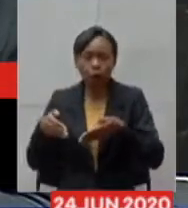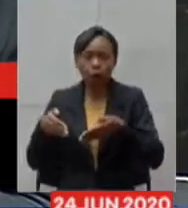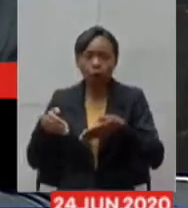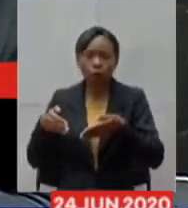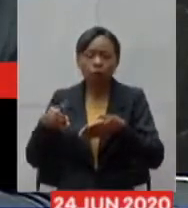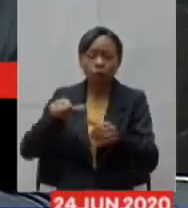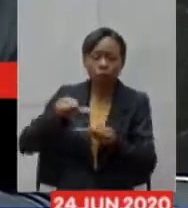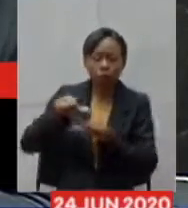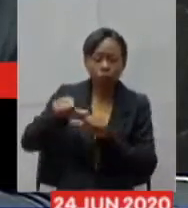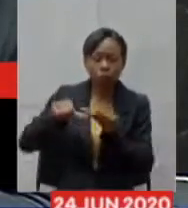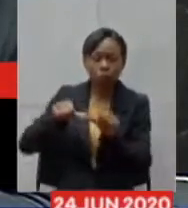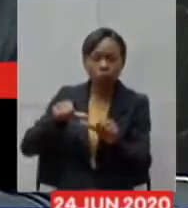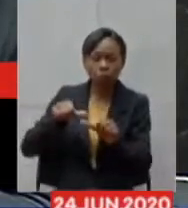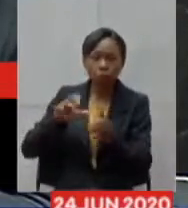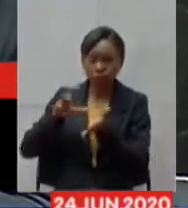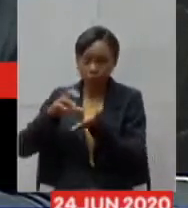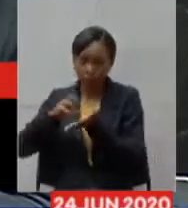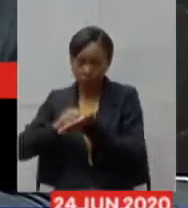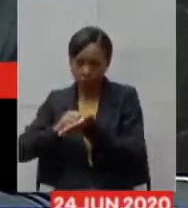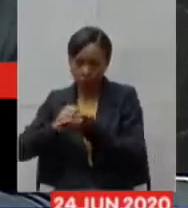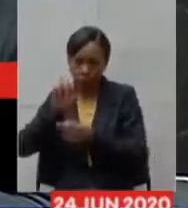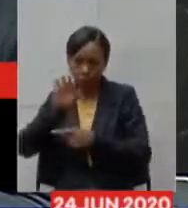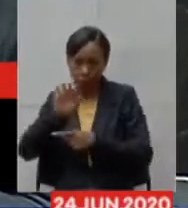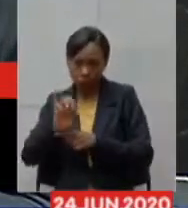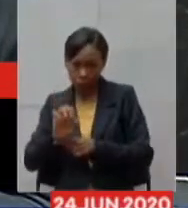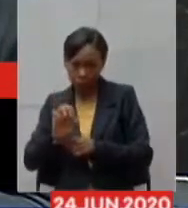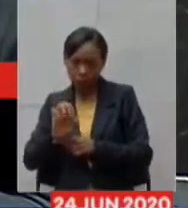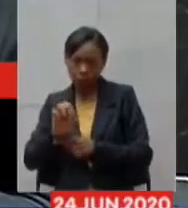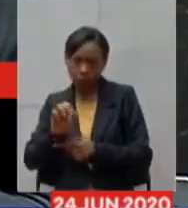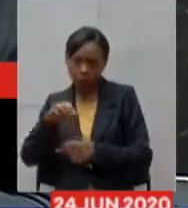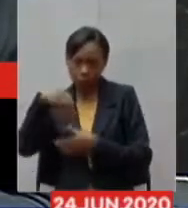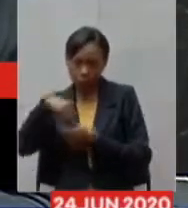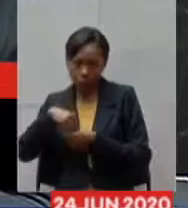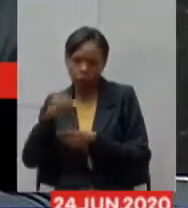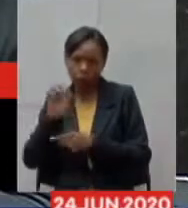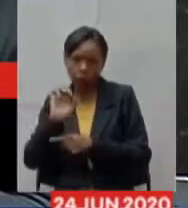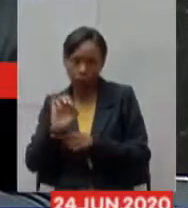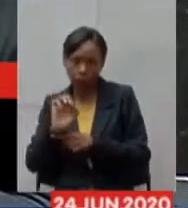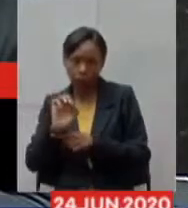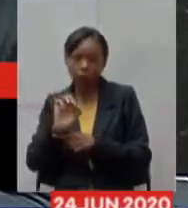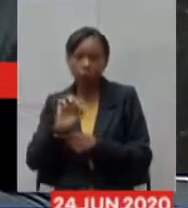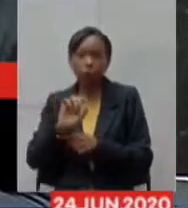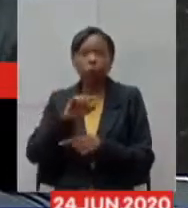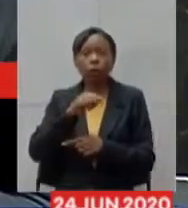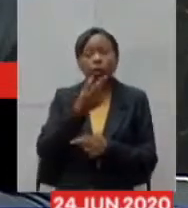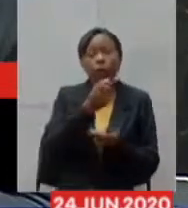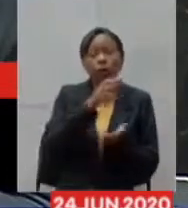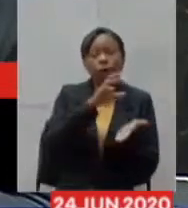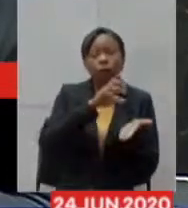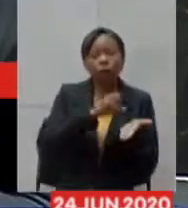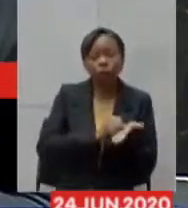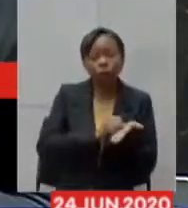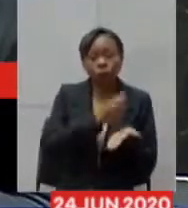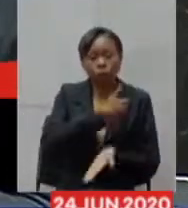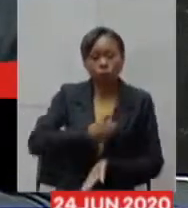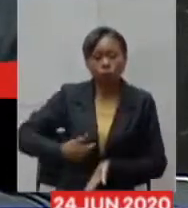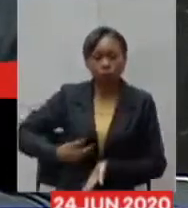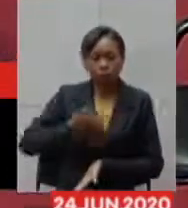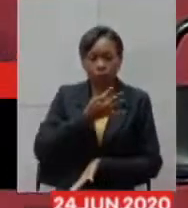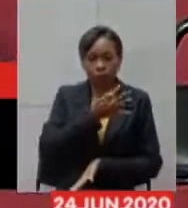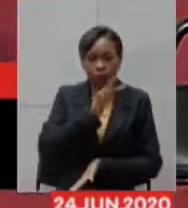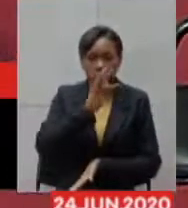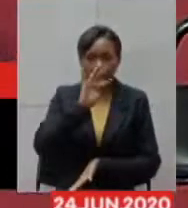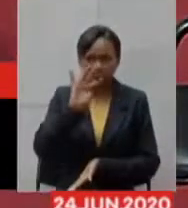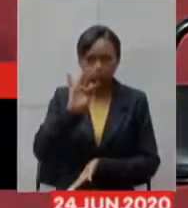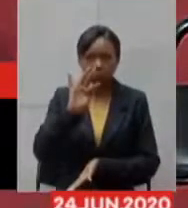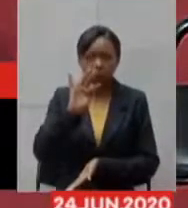ou seja se credencia no estado assim que credenciar no governo federal a gente tira o credenciamento do estado